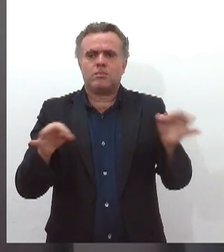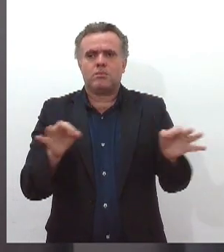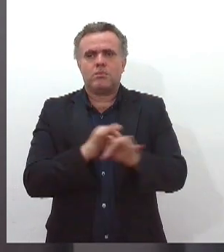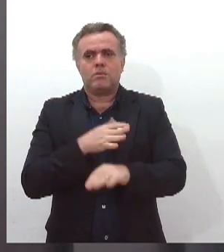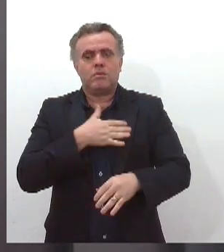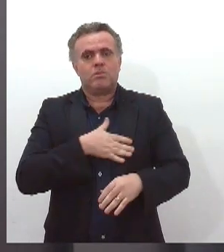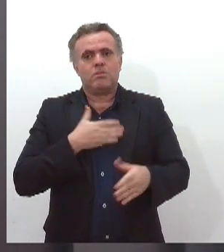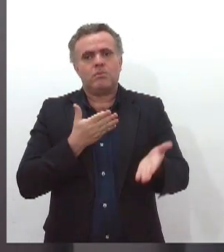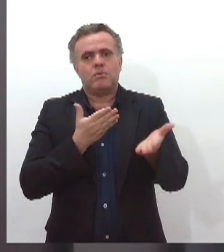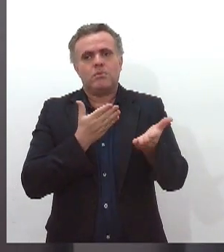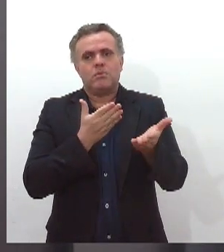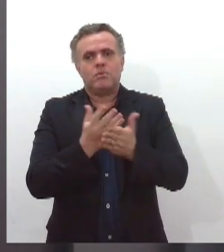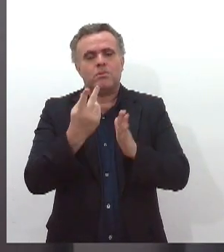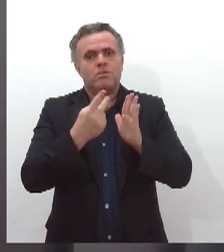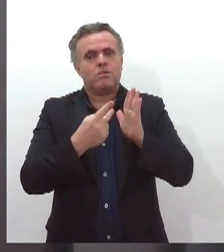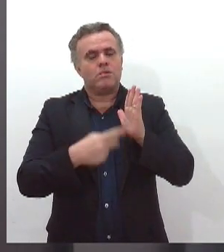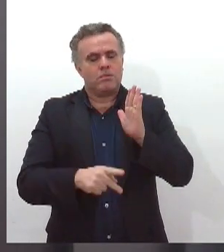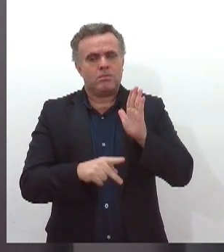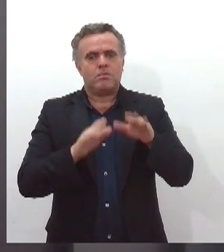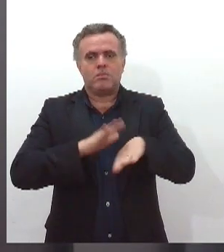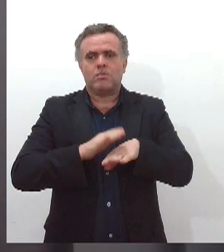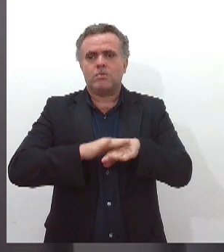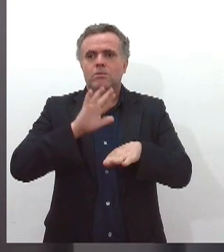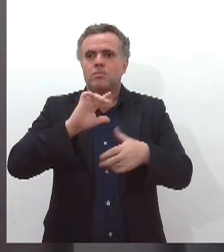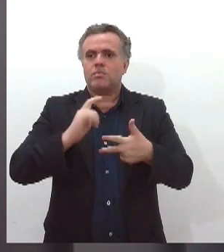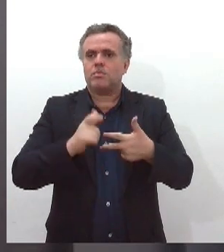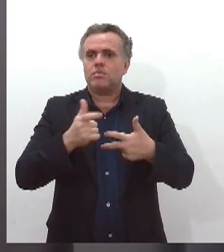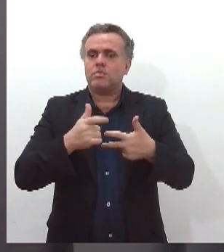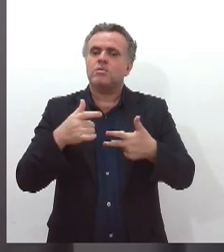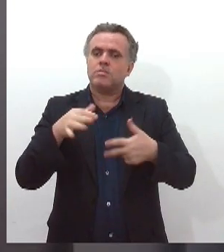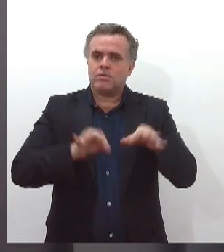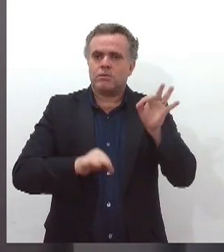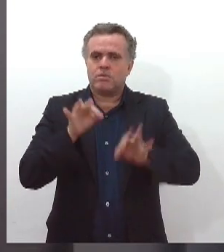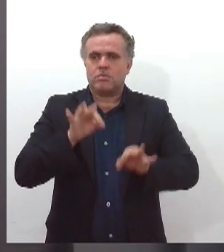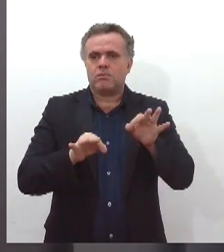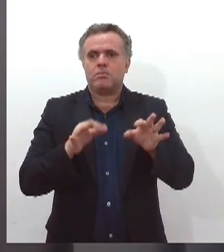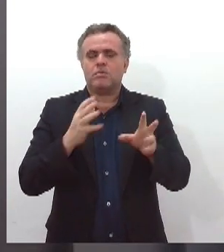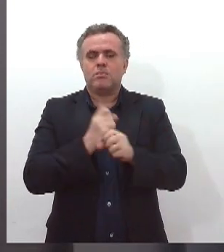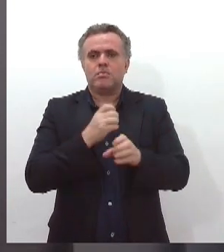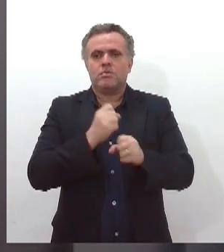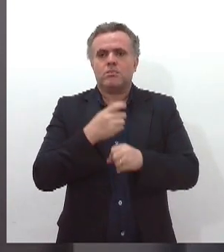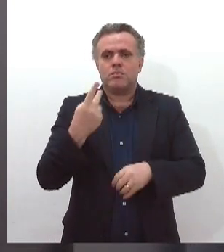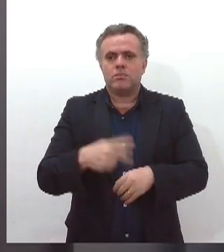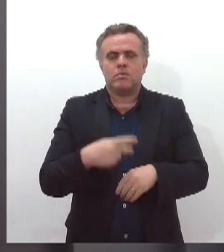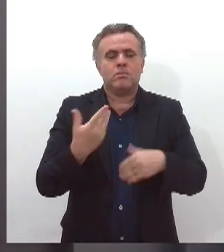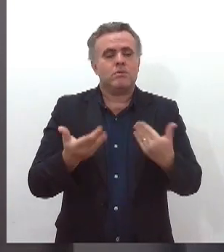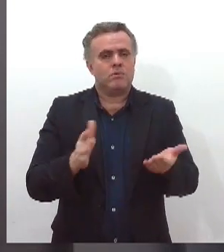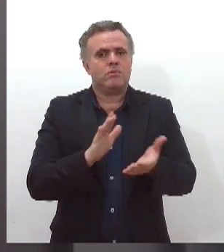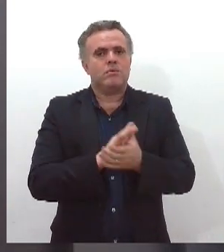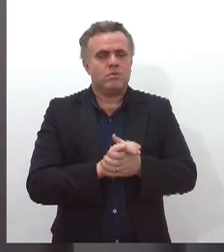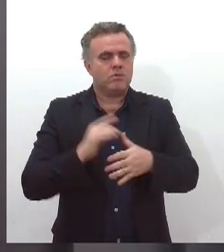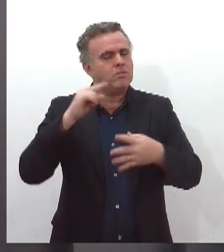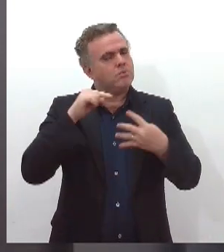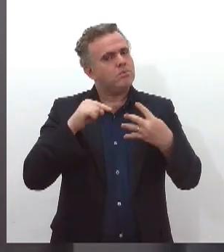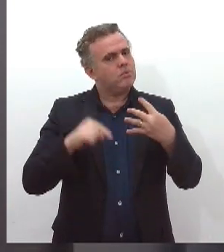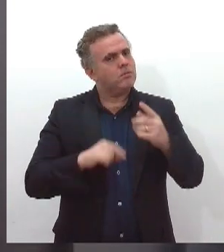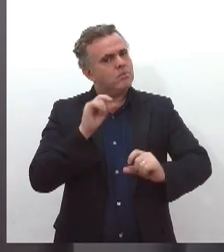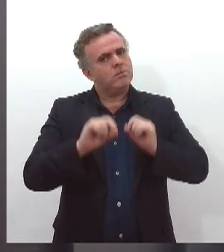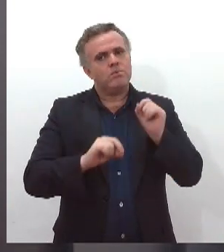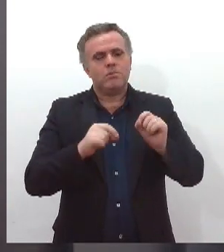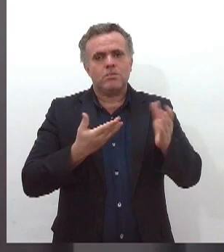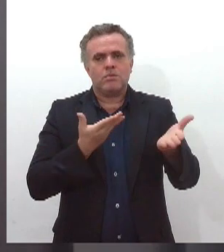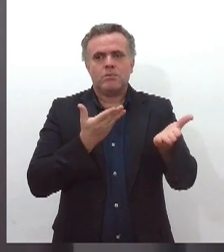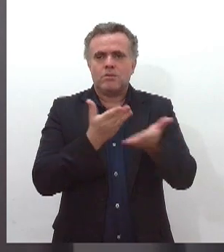projetos de autoria do Executivo, Judiciário e Tribunal de Contas do Estado. Entre as proposituras aprovadas, está o que